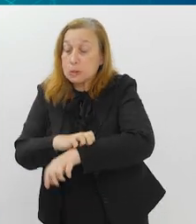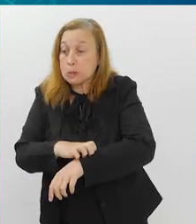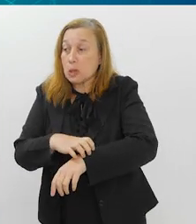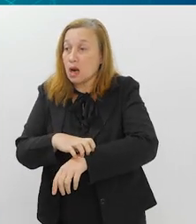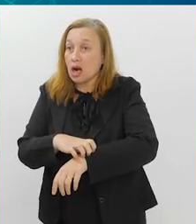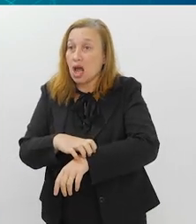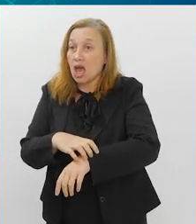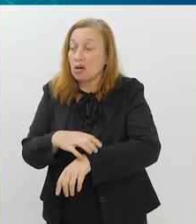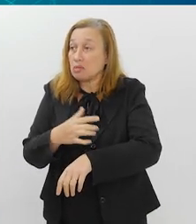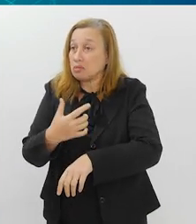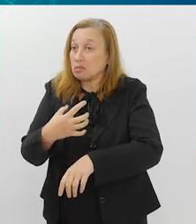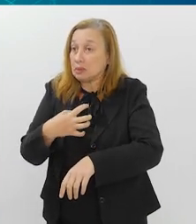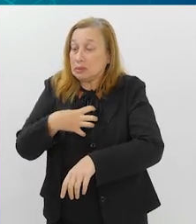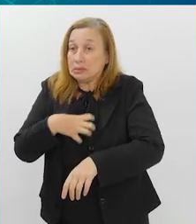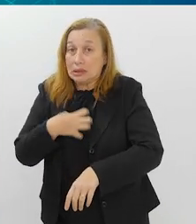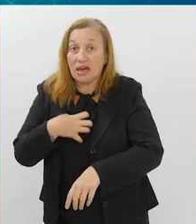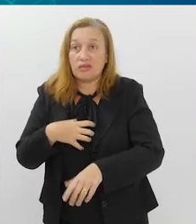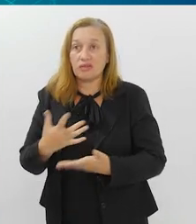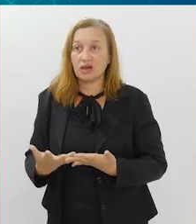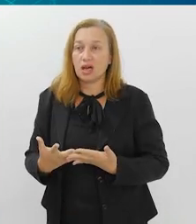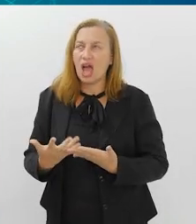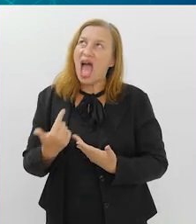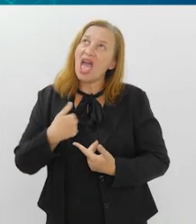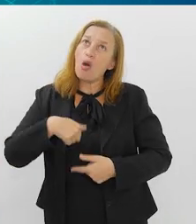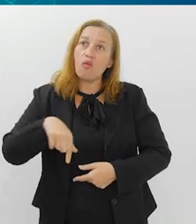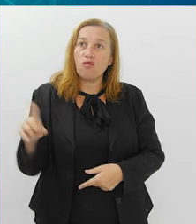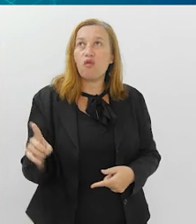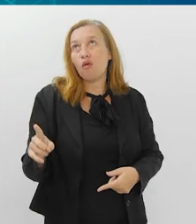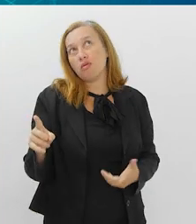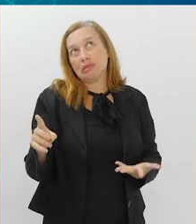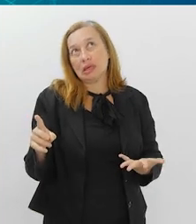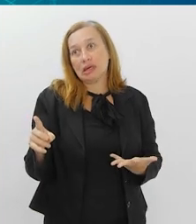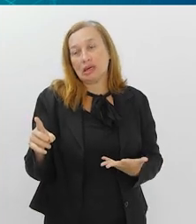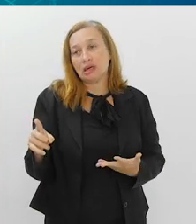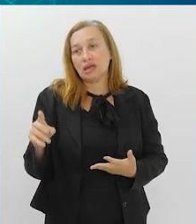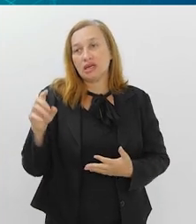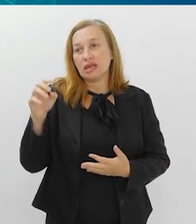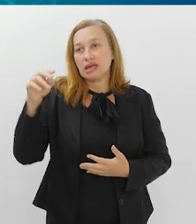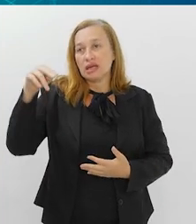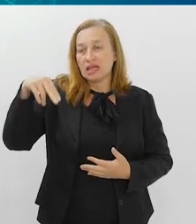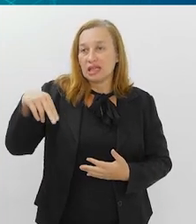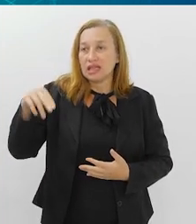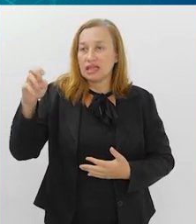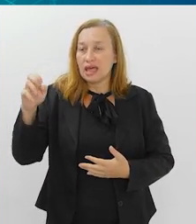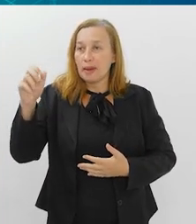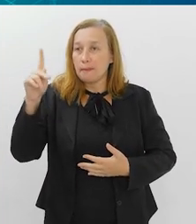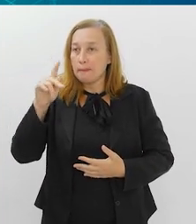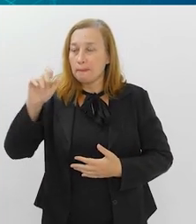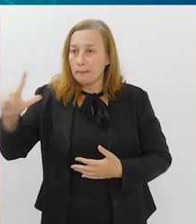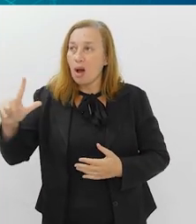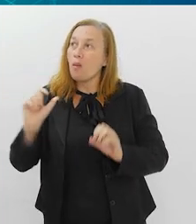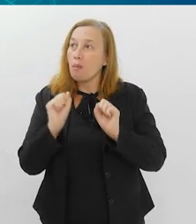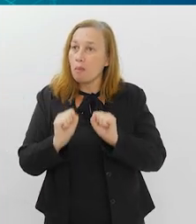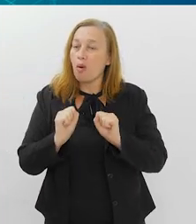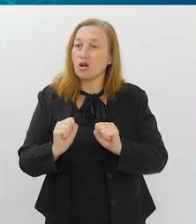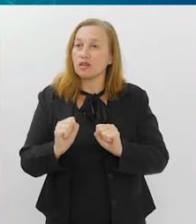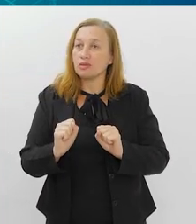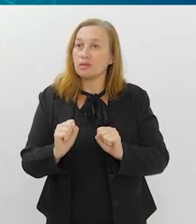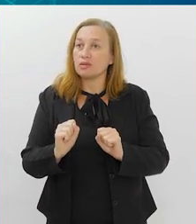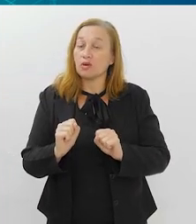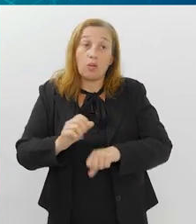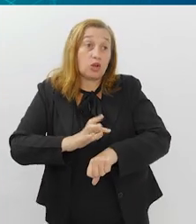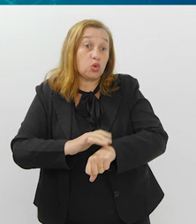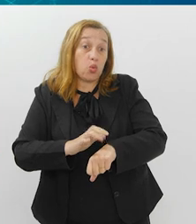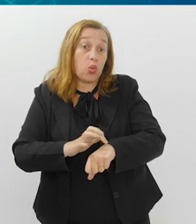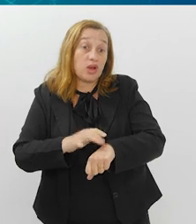me pegar e eu não ter um soro antirrábico. Ah, eu vou para o Nepal e posso achar uma